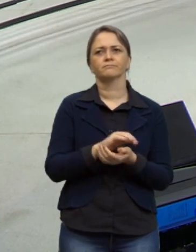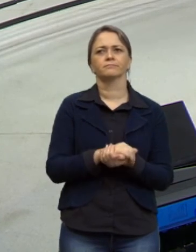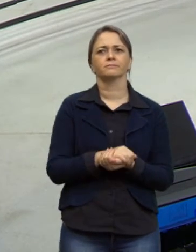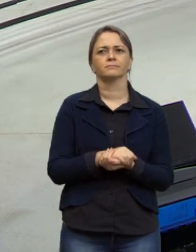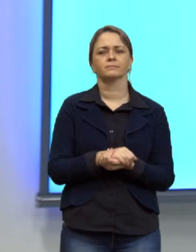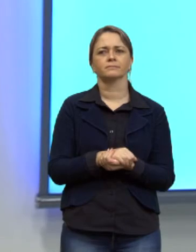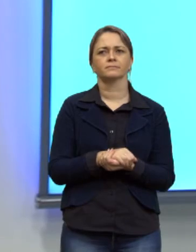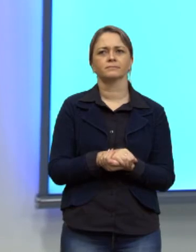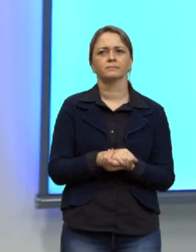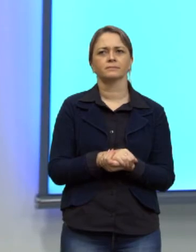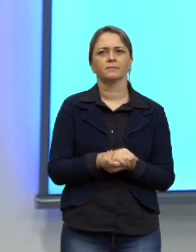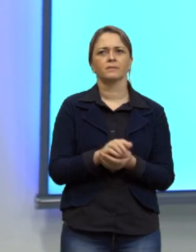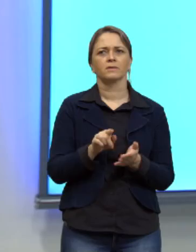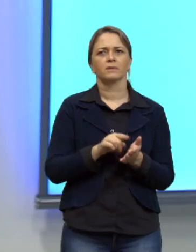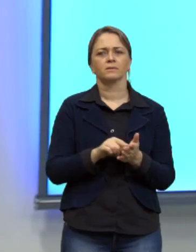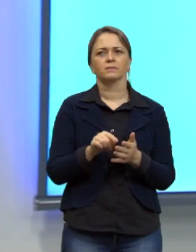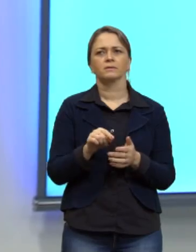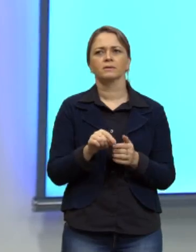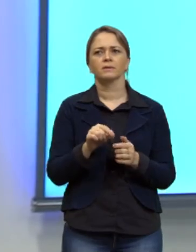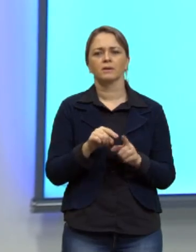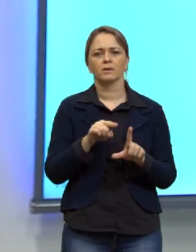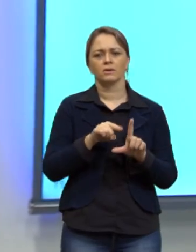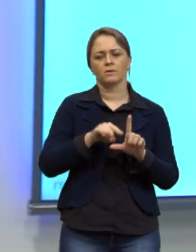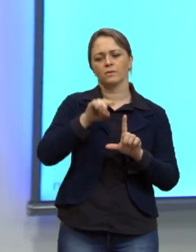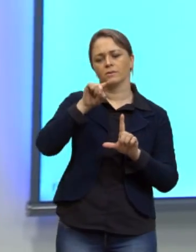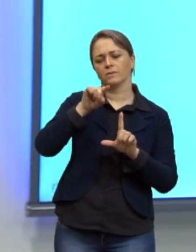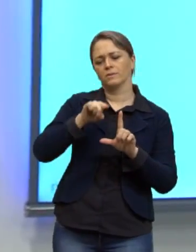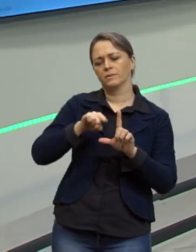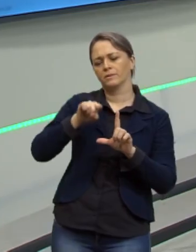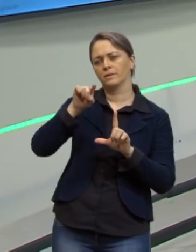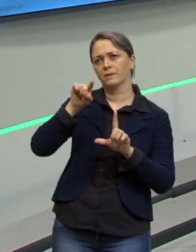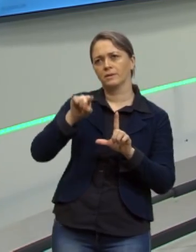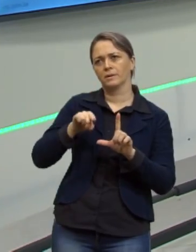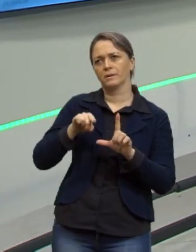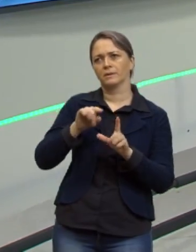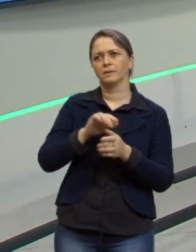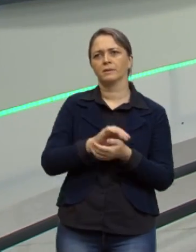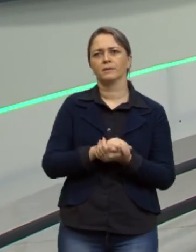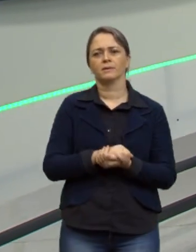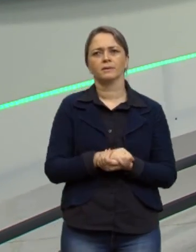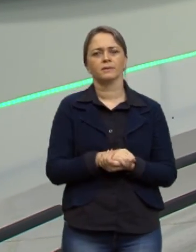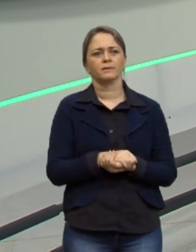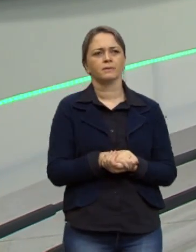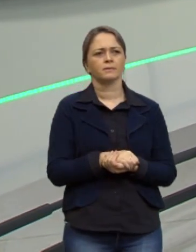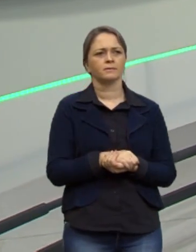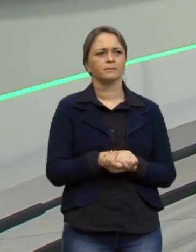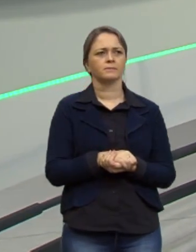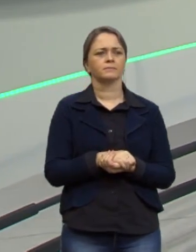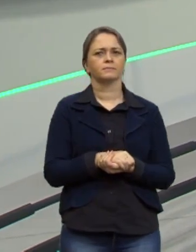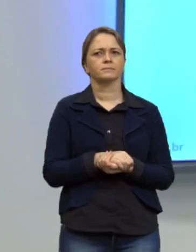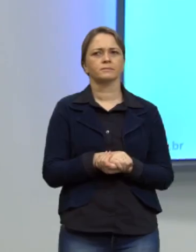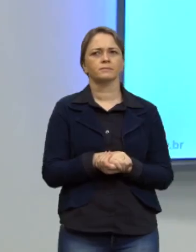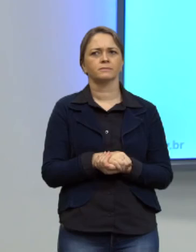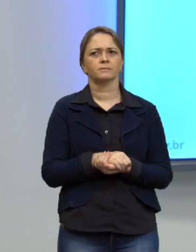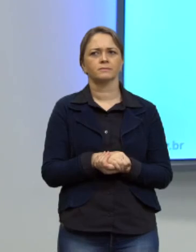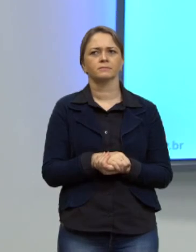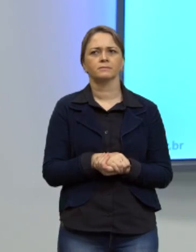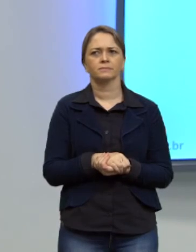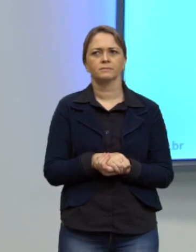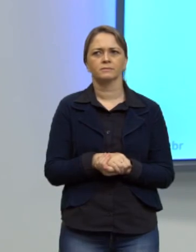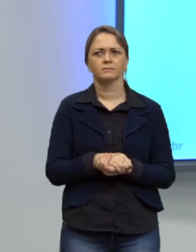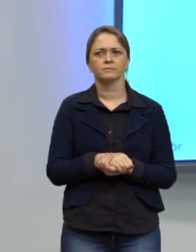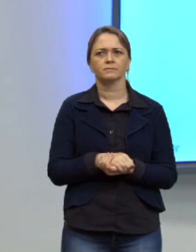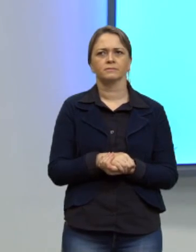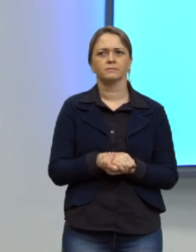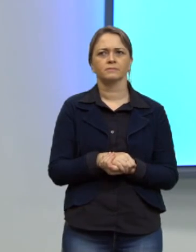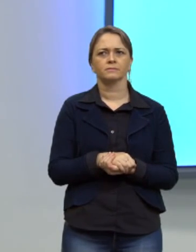mas é uma questão do ENEM que tem um gráfico eu vou comentar e eu vou pedir para o pessoal só focar na tela da TV que daí